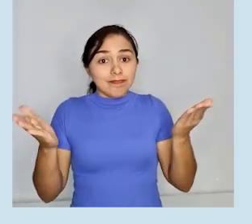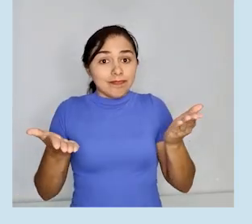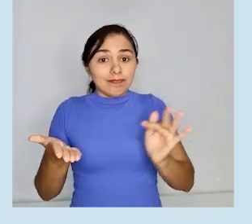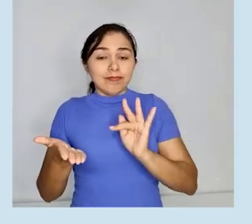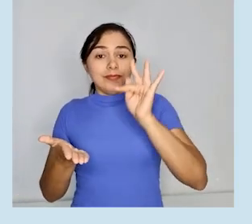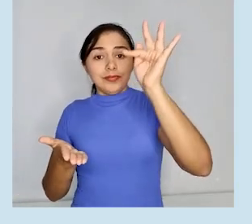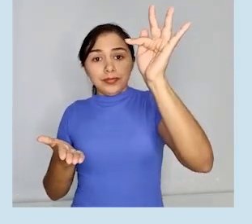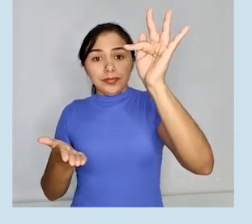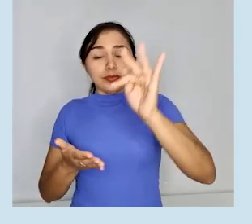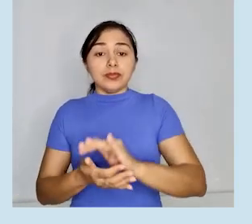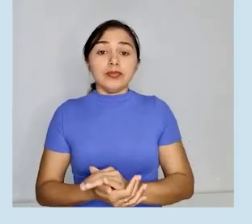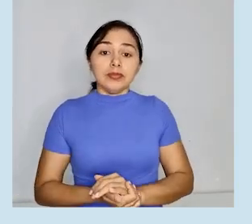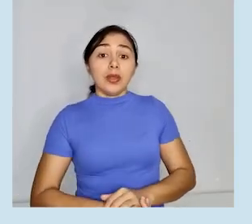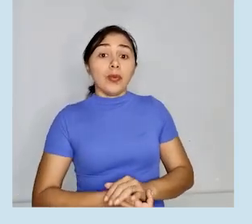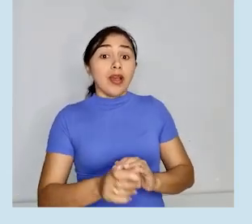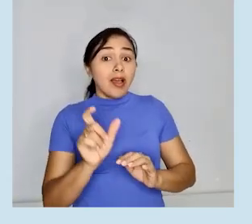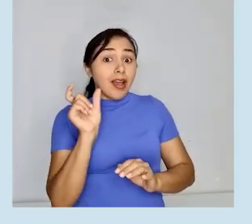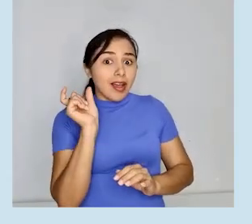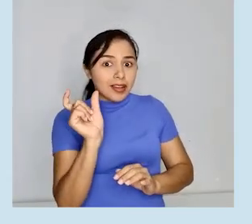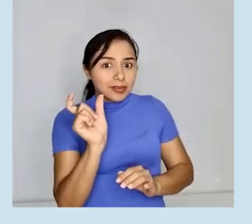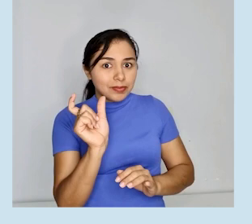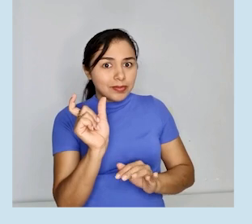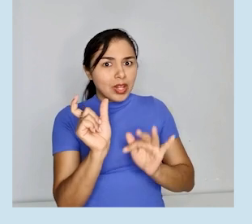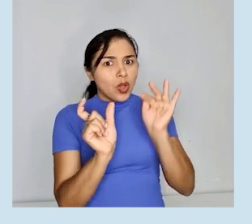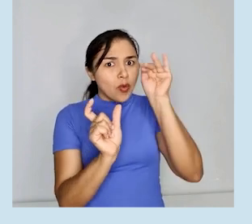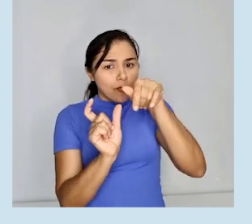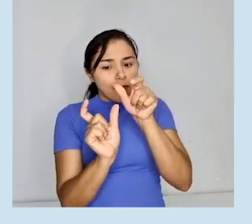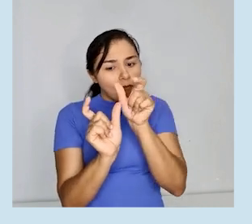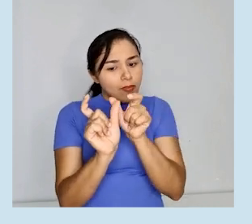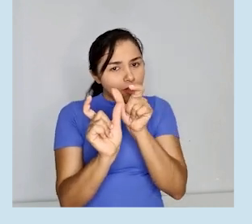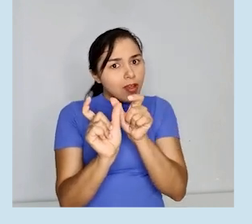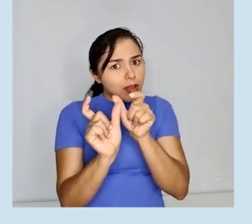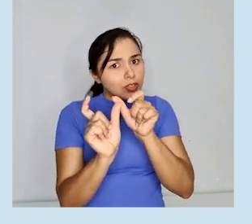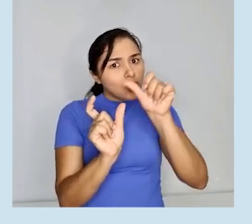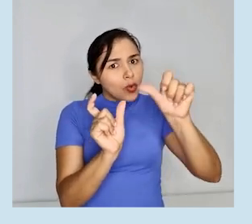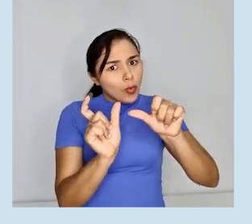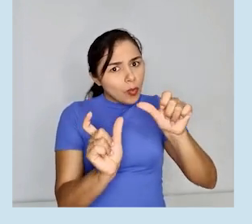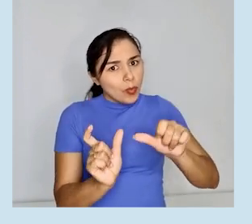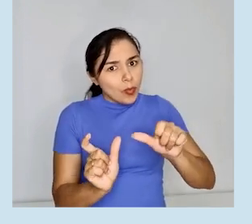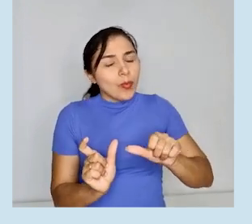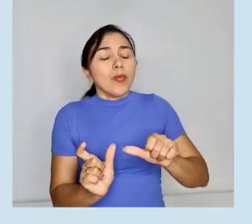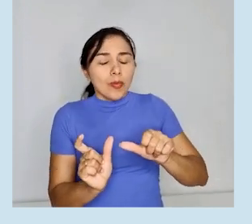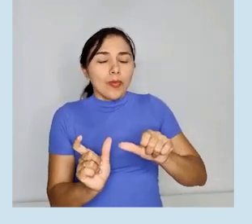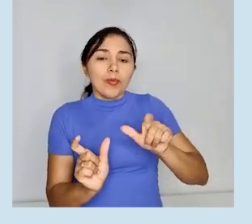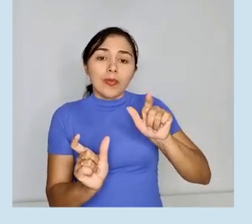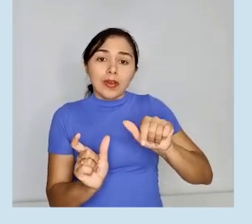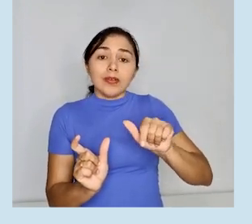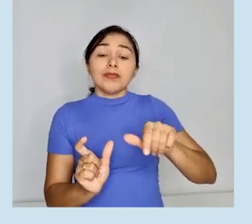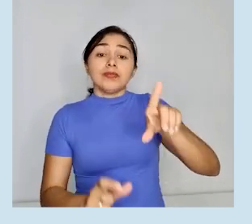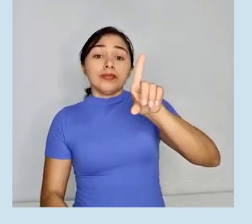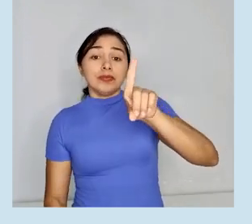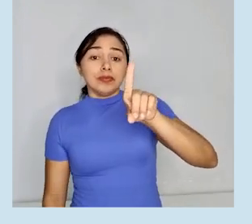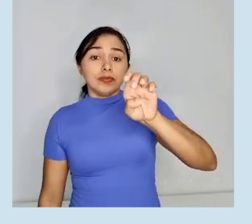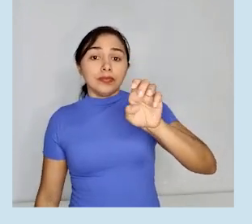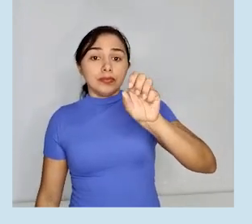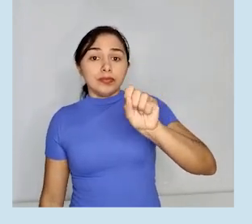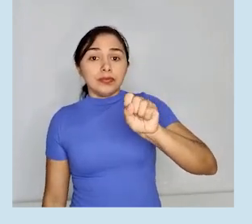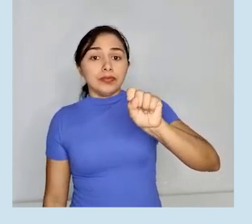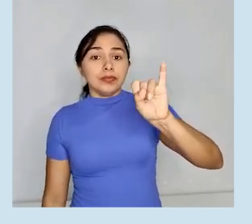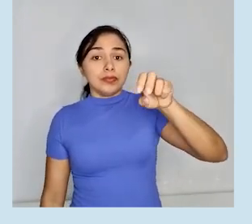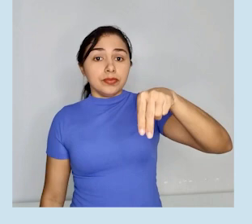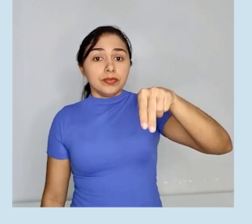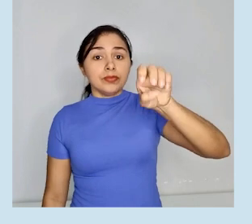São as terminações que os verbos assumem quando conjugados. Elas dividem-se em desinência número pessoal,